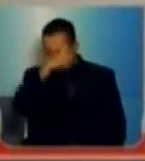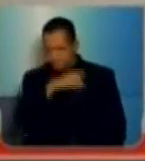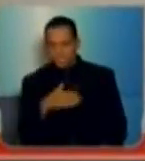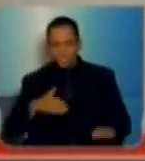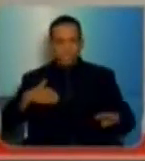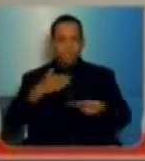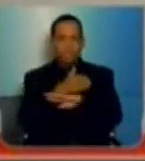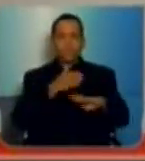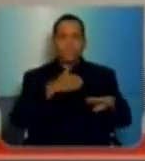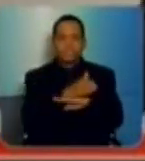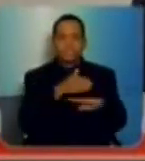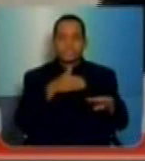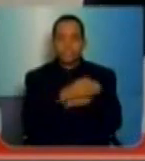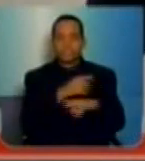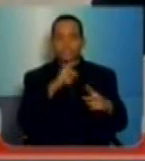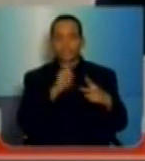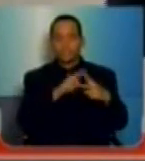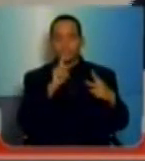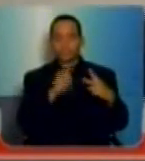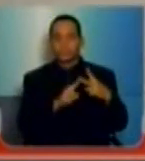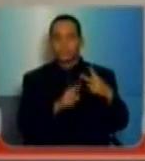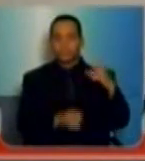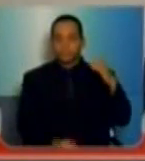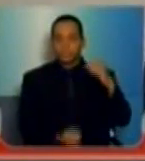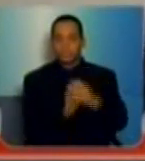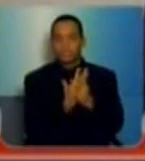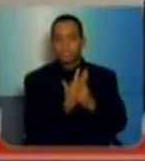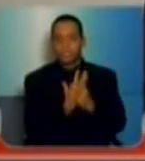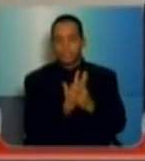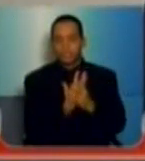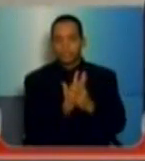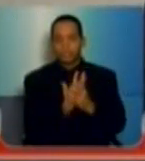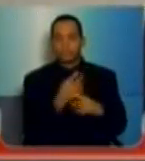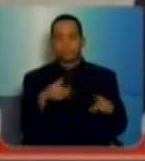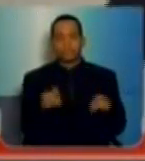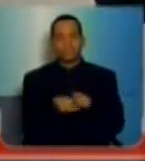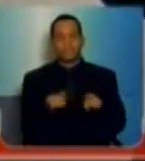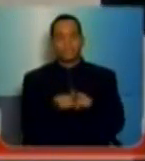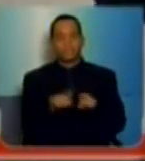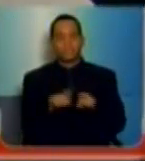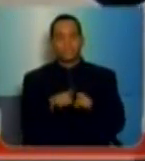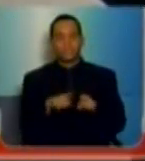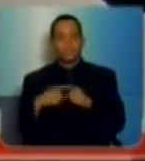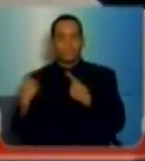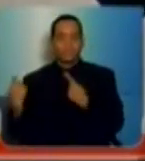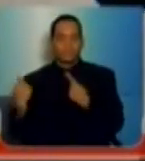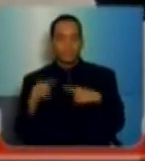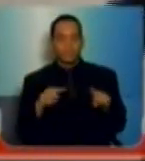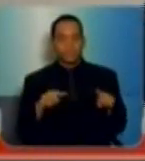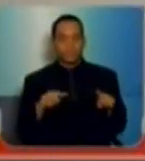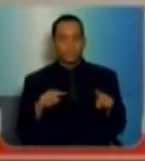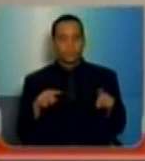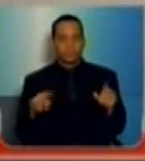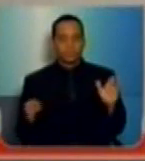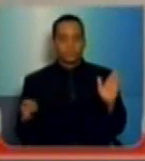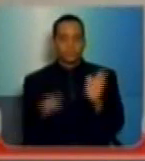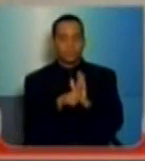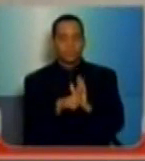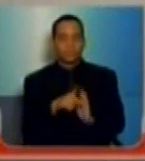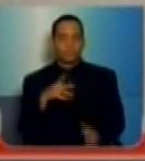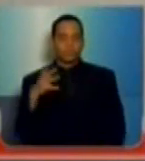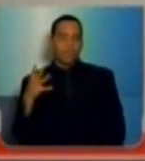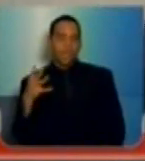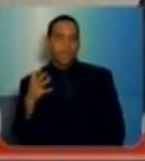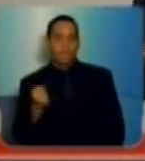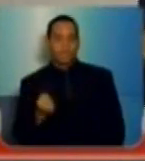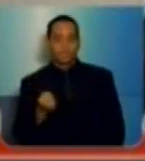criadas. E, sem contar que é um projeto que prejudica imensamente os servidores aposentados